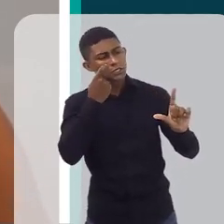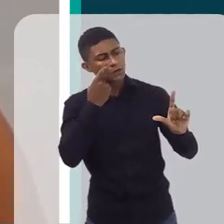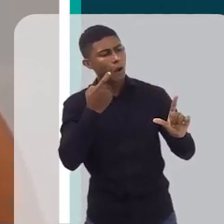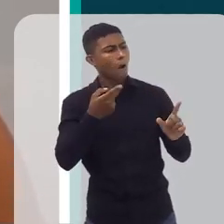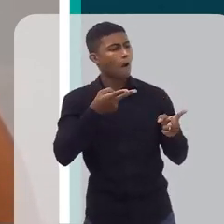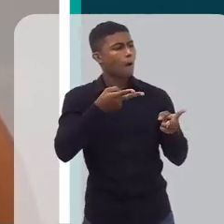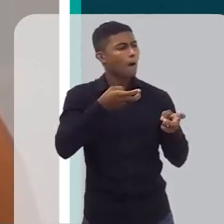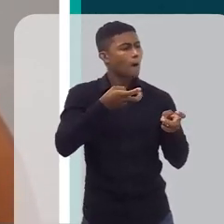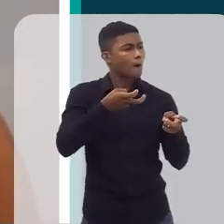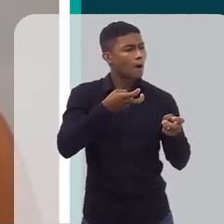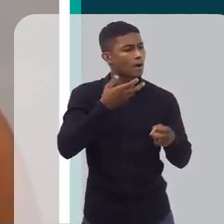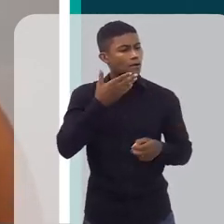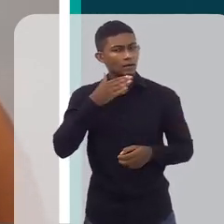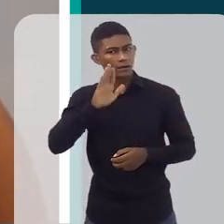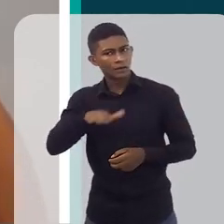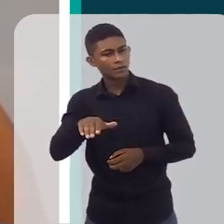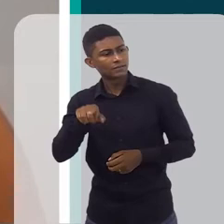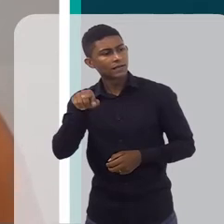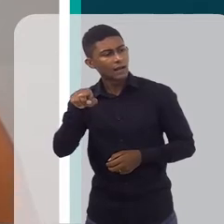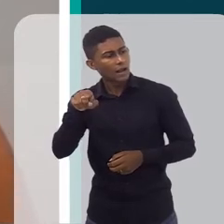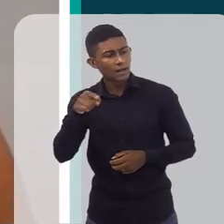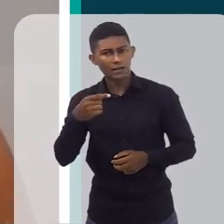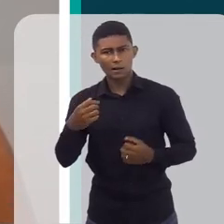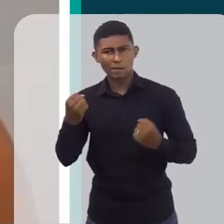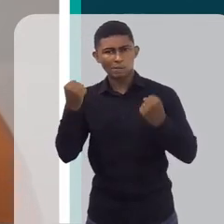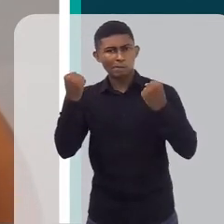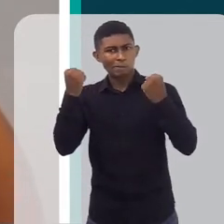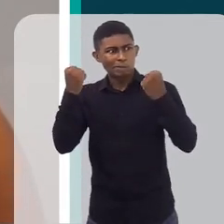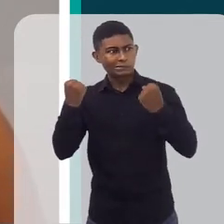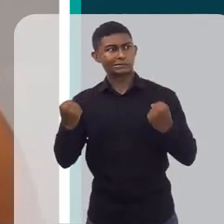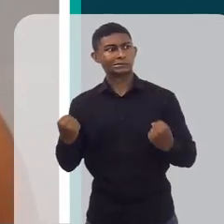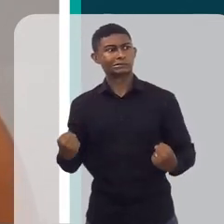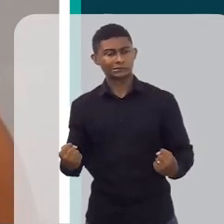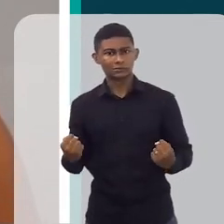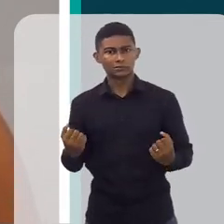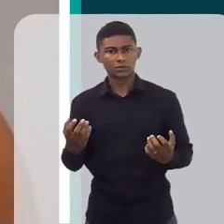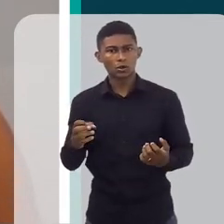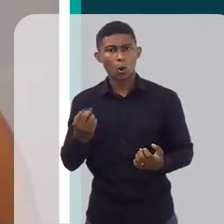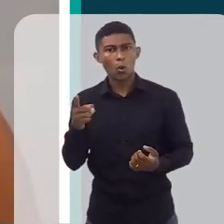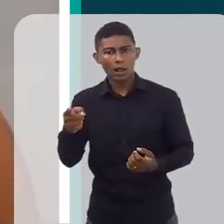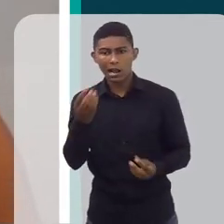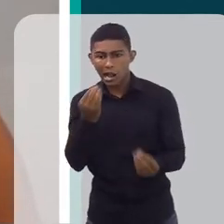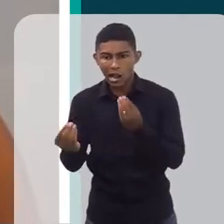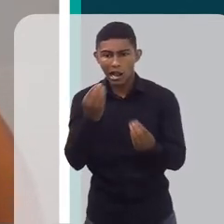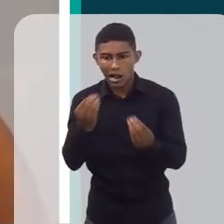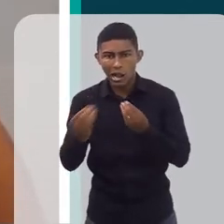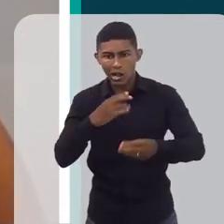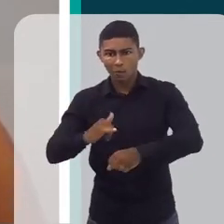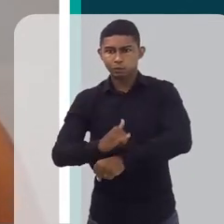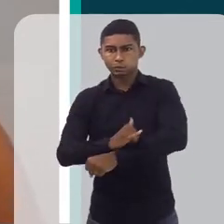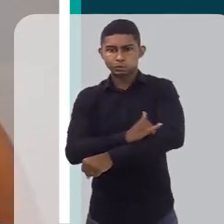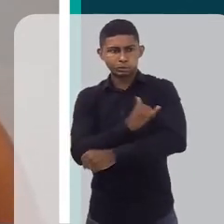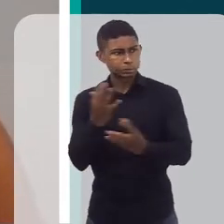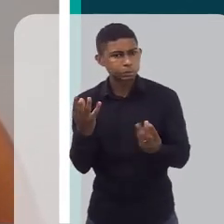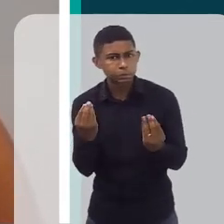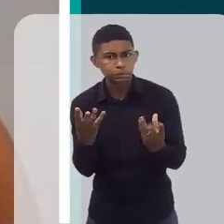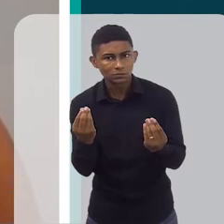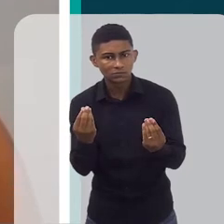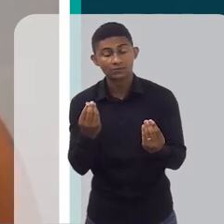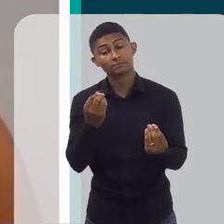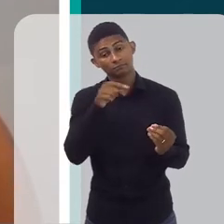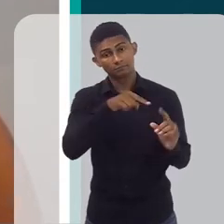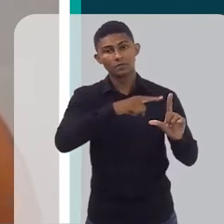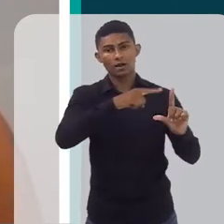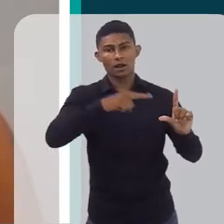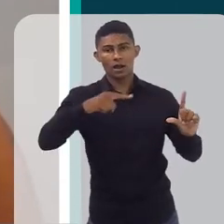se a criança está ficando no sobrepeso, se essa criança vem ganhando peso excessivo. E nós temos como